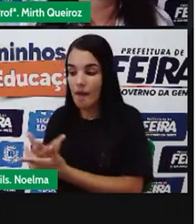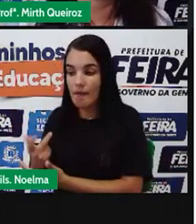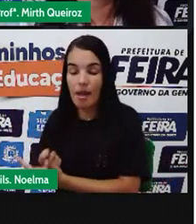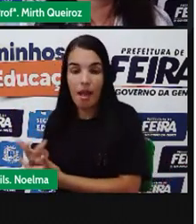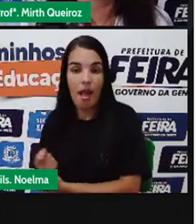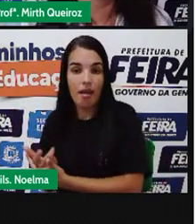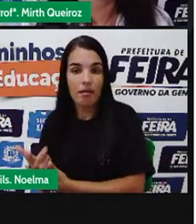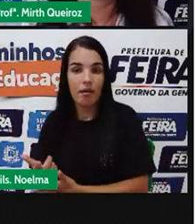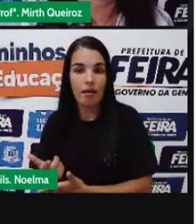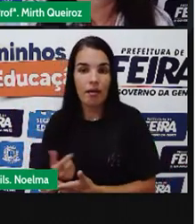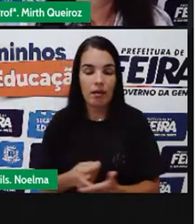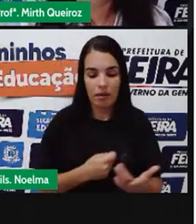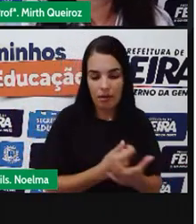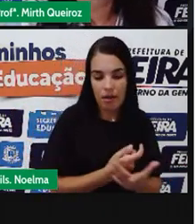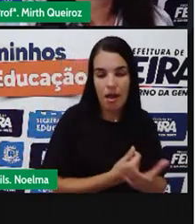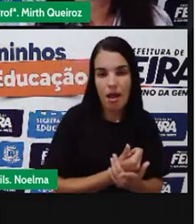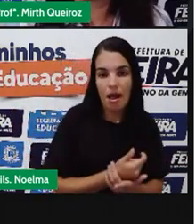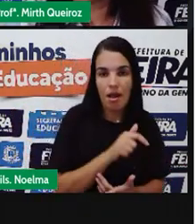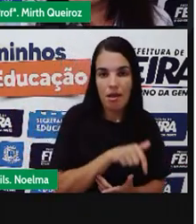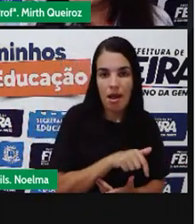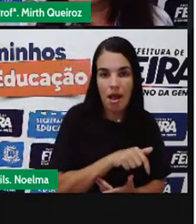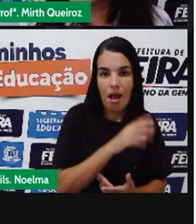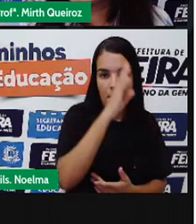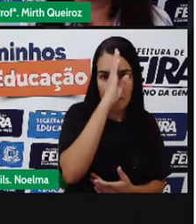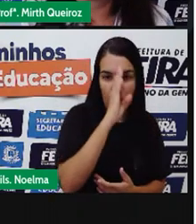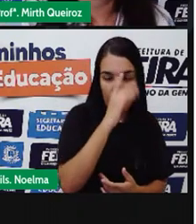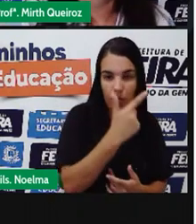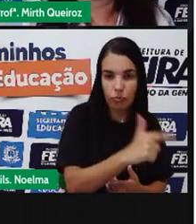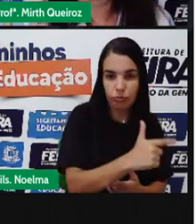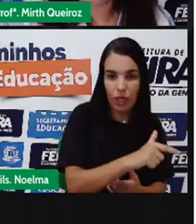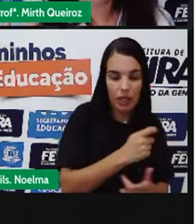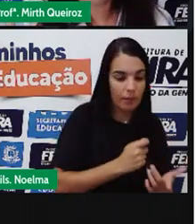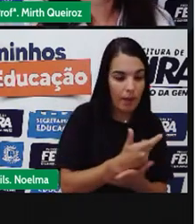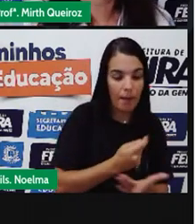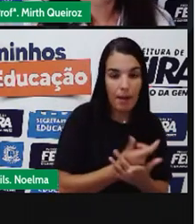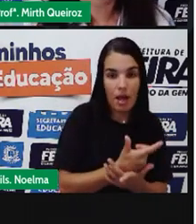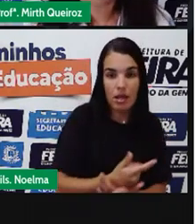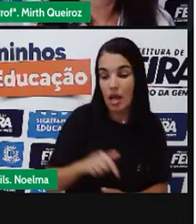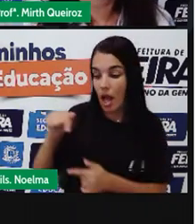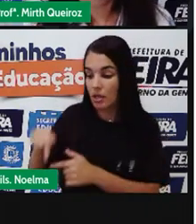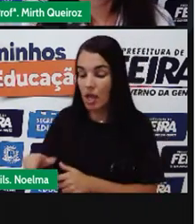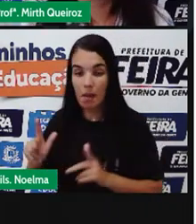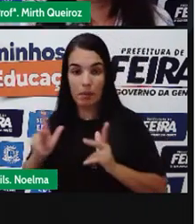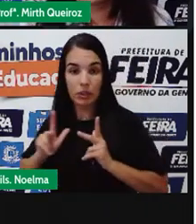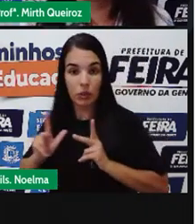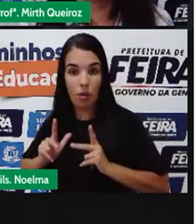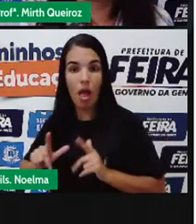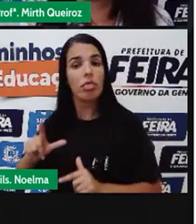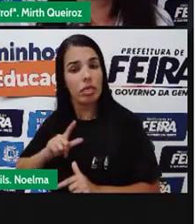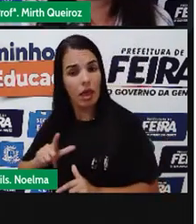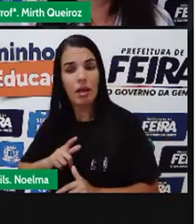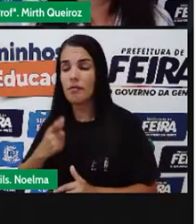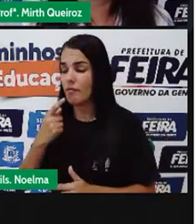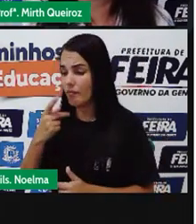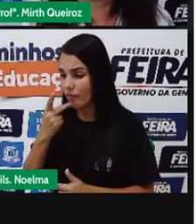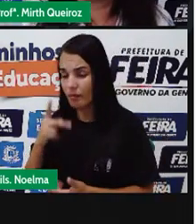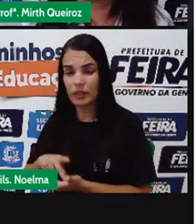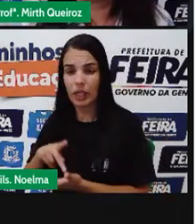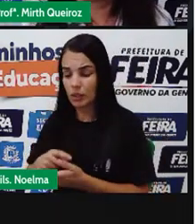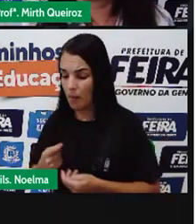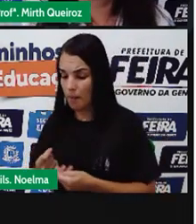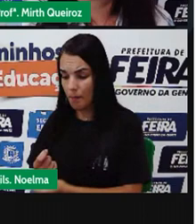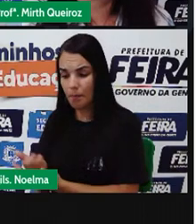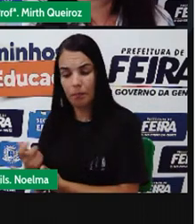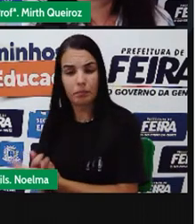vezes Nós encontramos Escolas Em situações Precárias Ainda Ainda com a utilização Do quadro Sabendo Que o